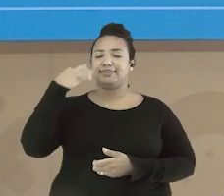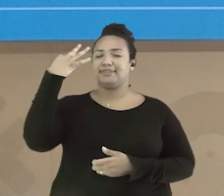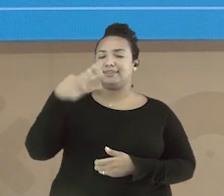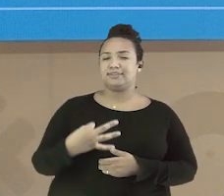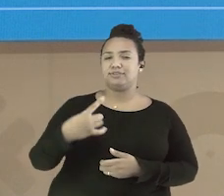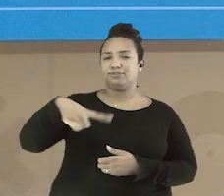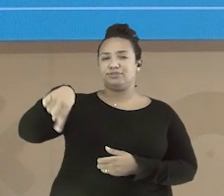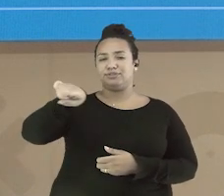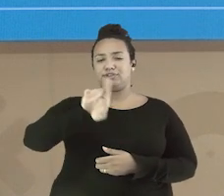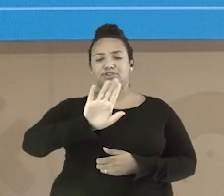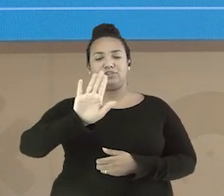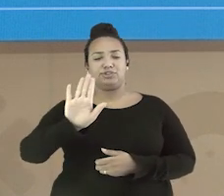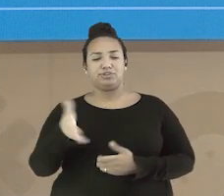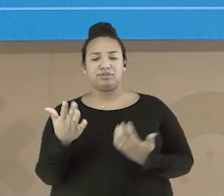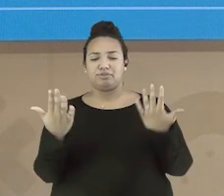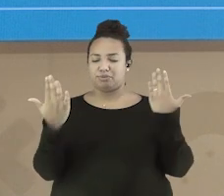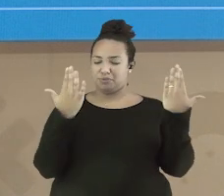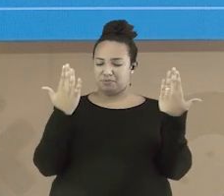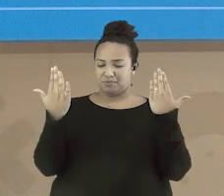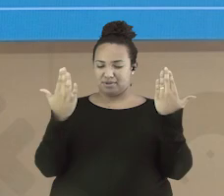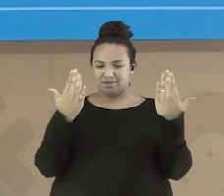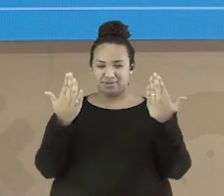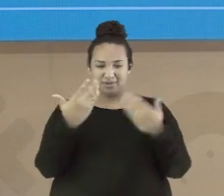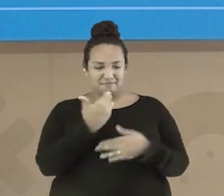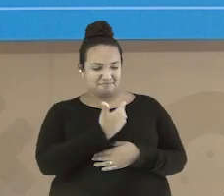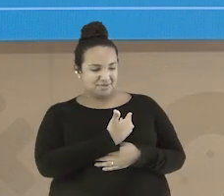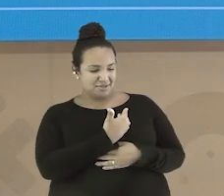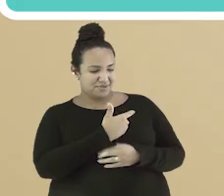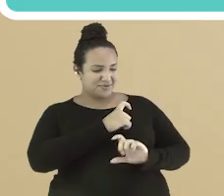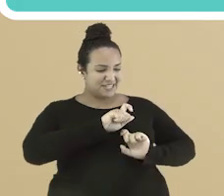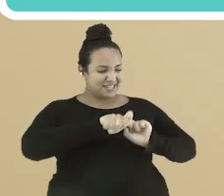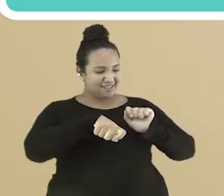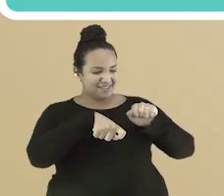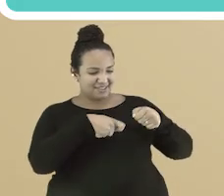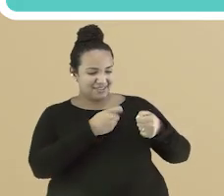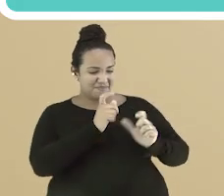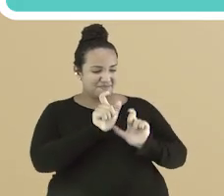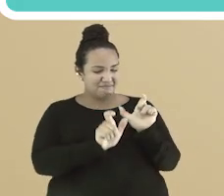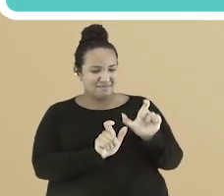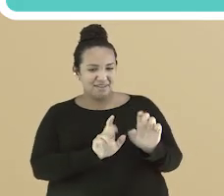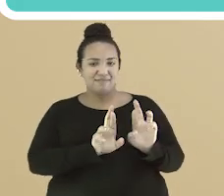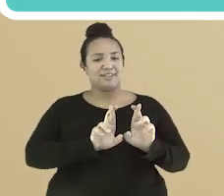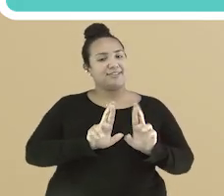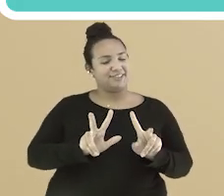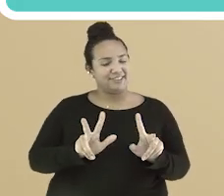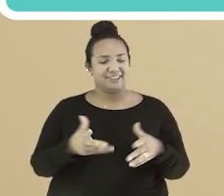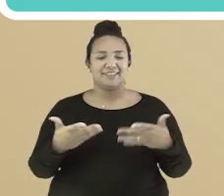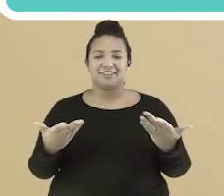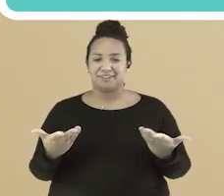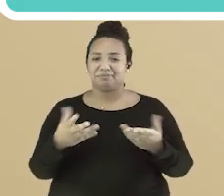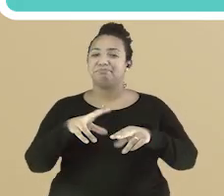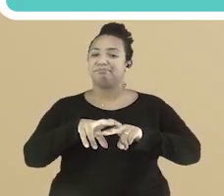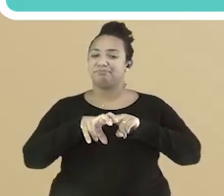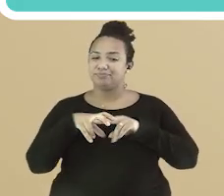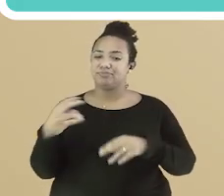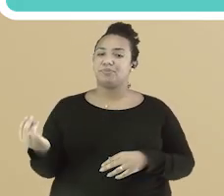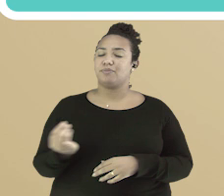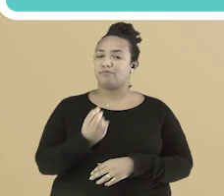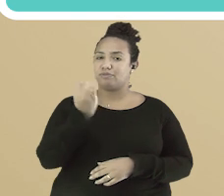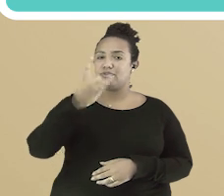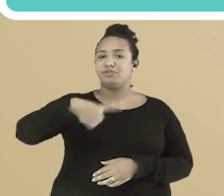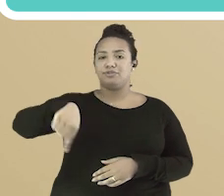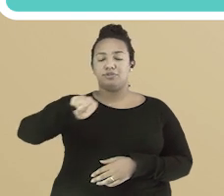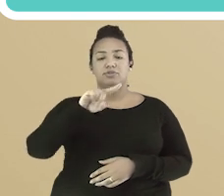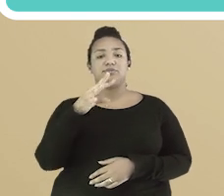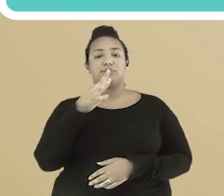você já deve estar comparando as salas de seus amigos do trabalho. Por isso, é sempre importante conhecermos as